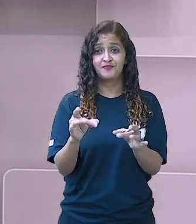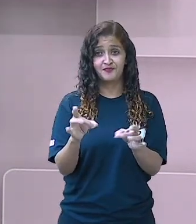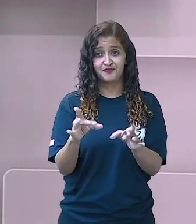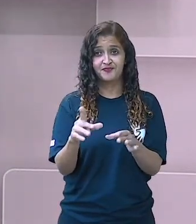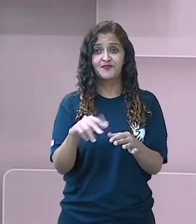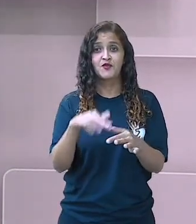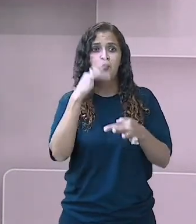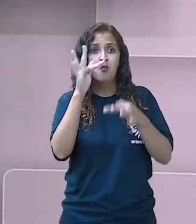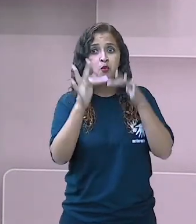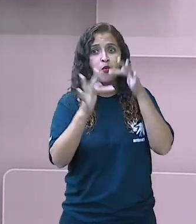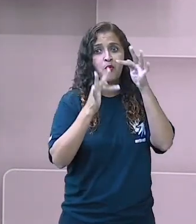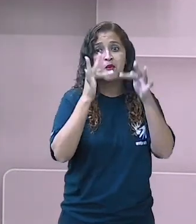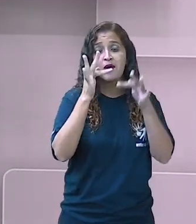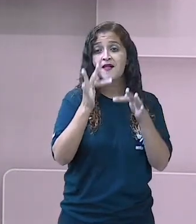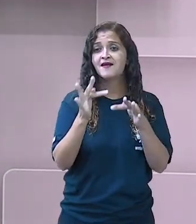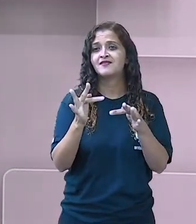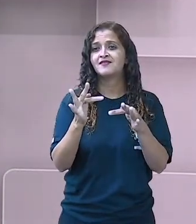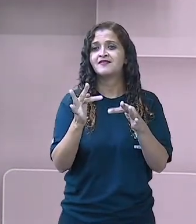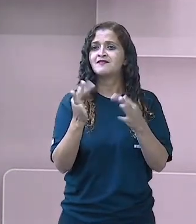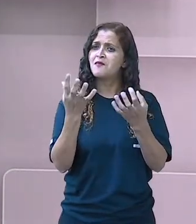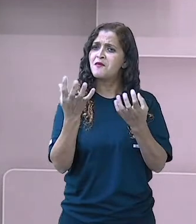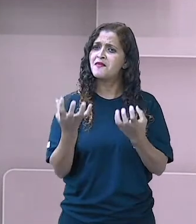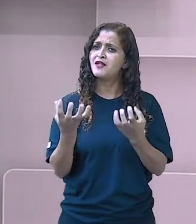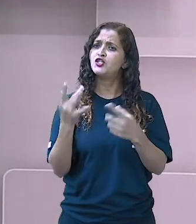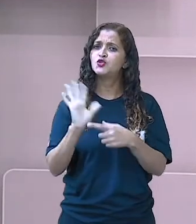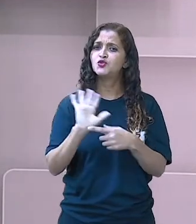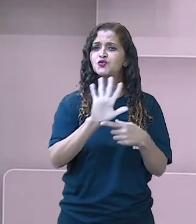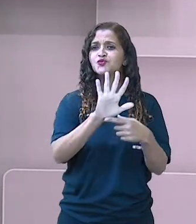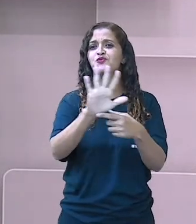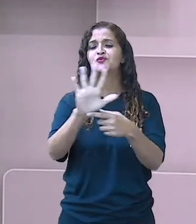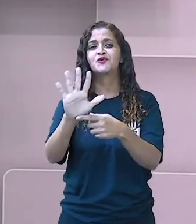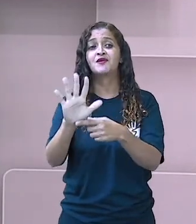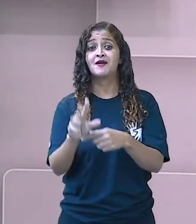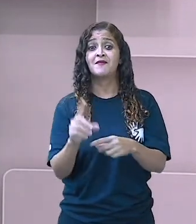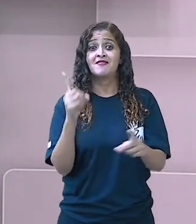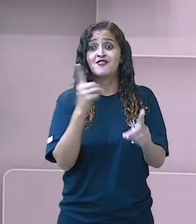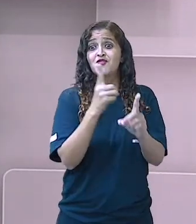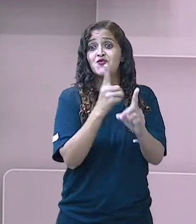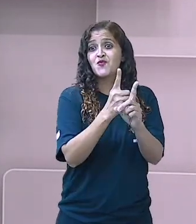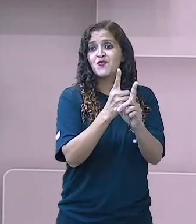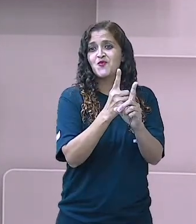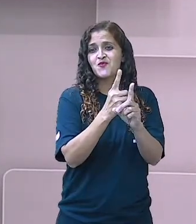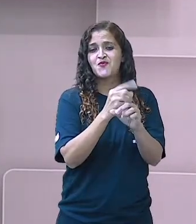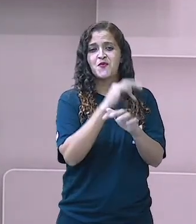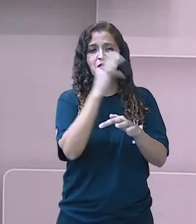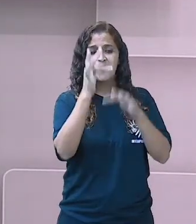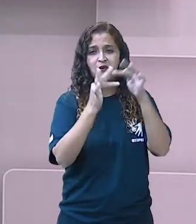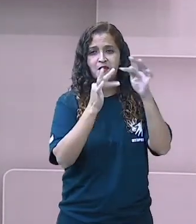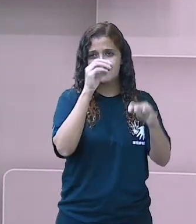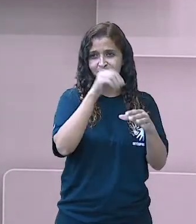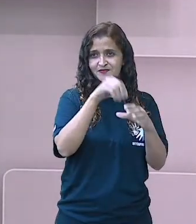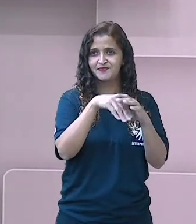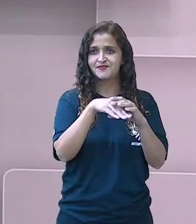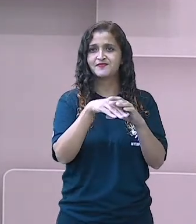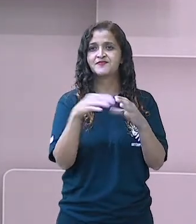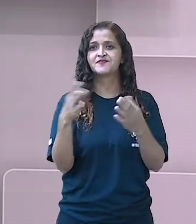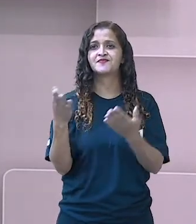jardim é porque ela estava mostrando para a gente todos os itens que podem ser encontrados no jardim. Muito legal, né?